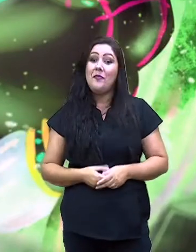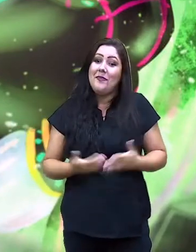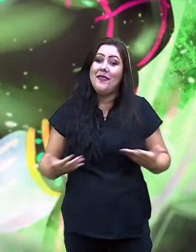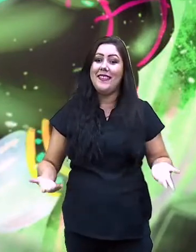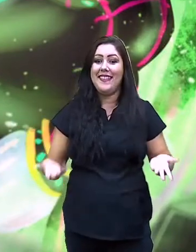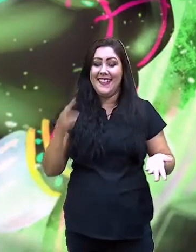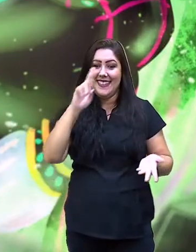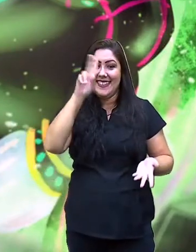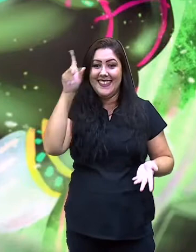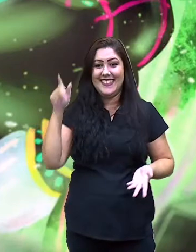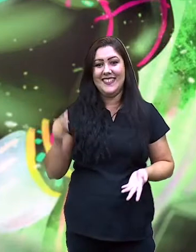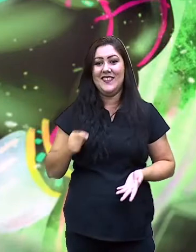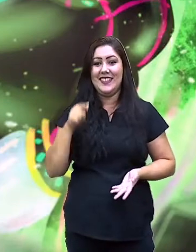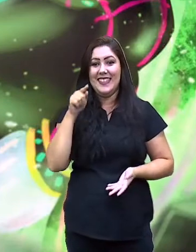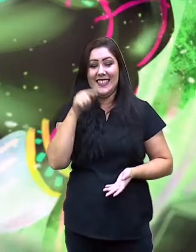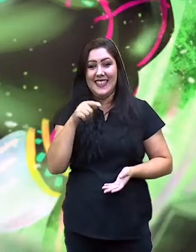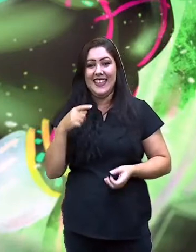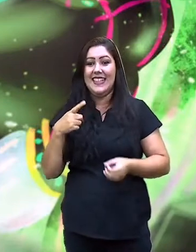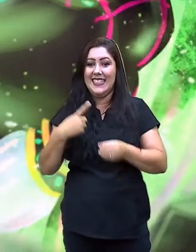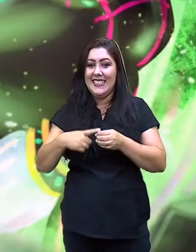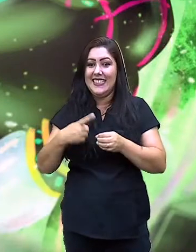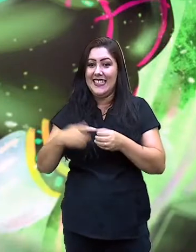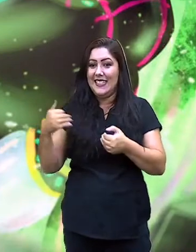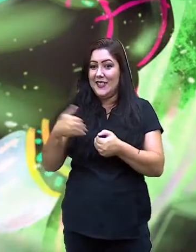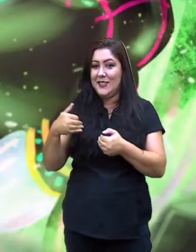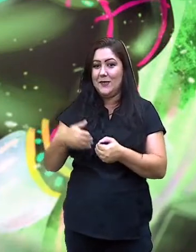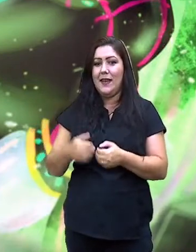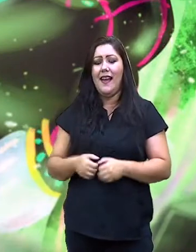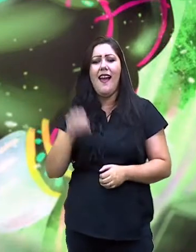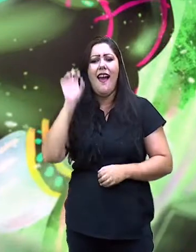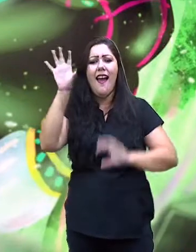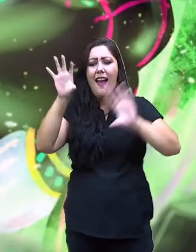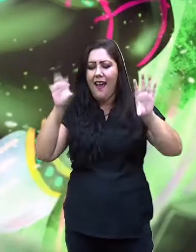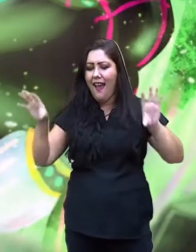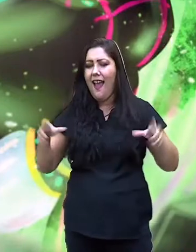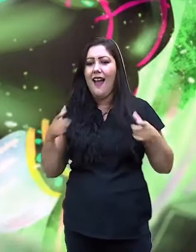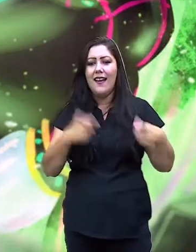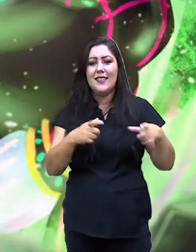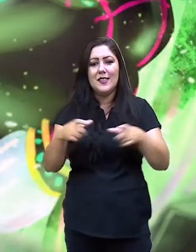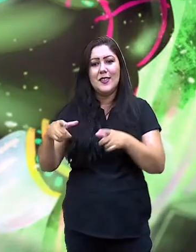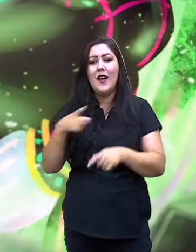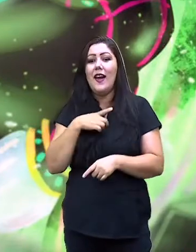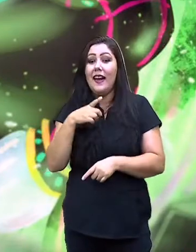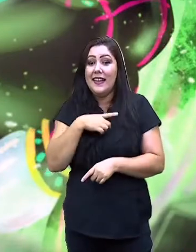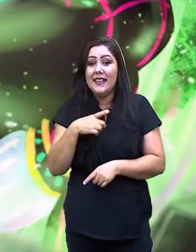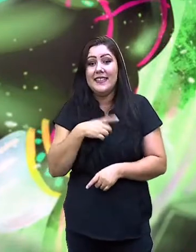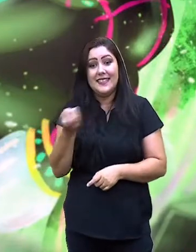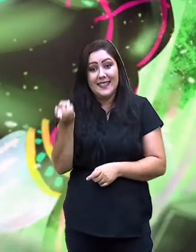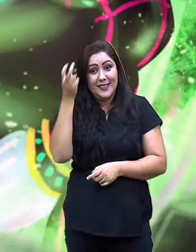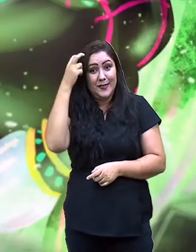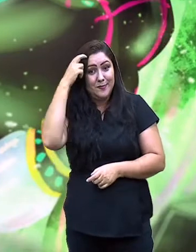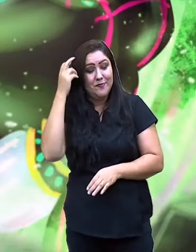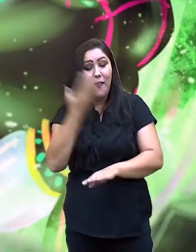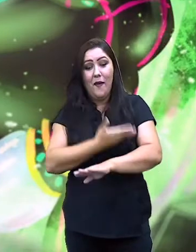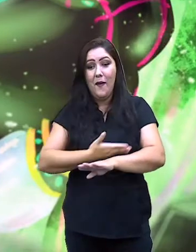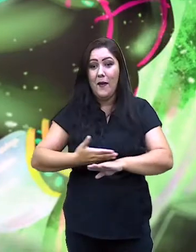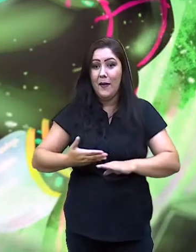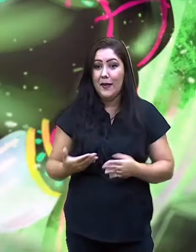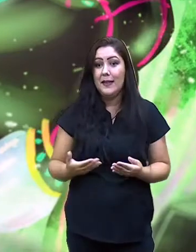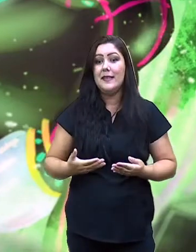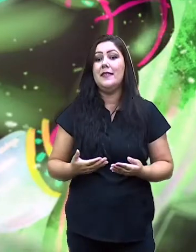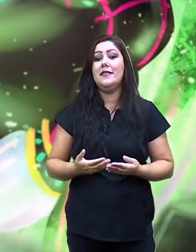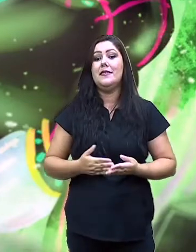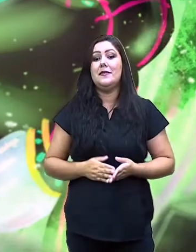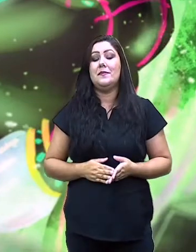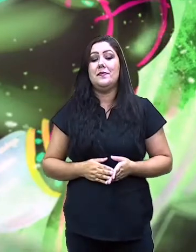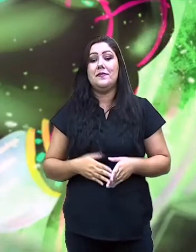festa do Bumba meu boi porque cada região tem os seus costumes a sua cultura e é por isso